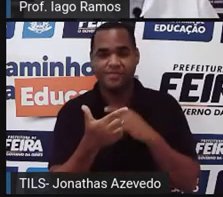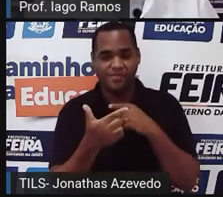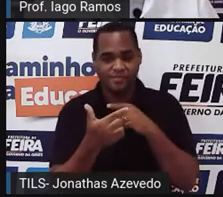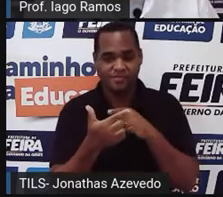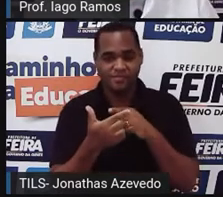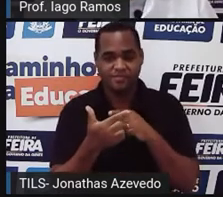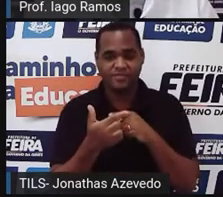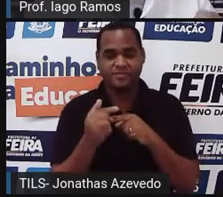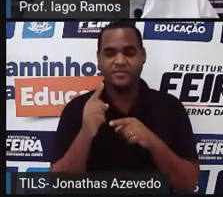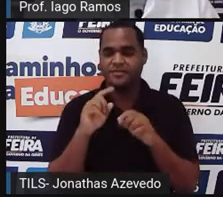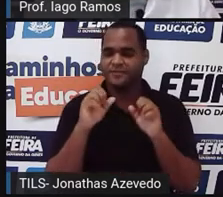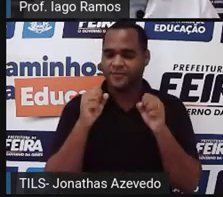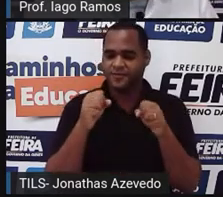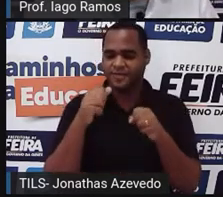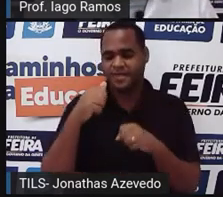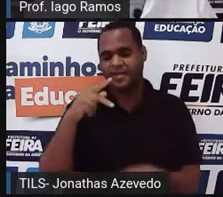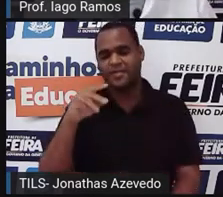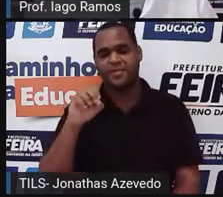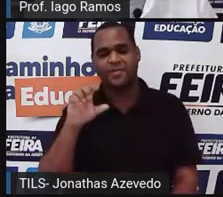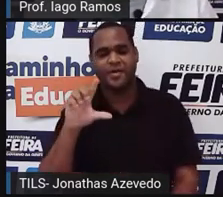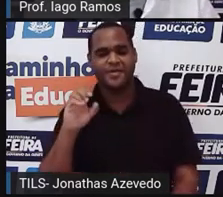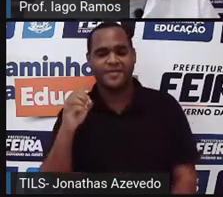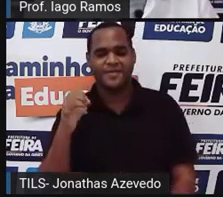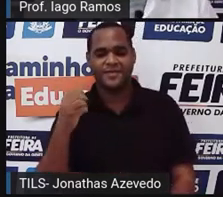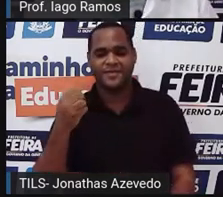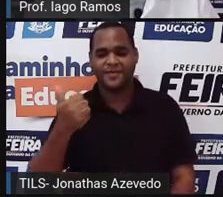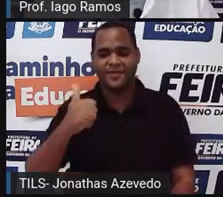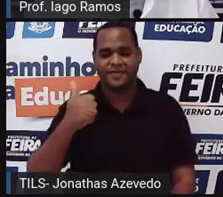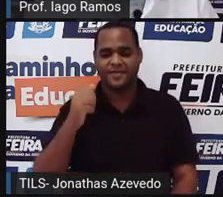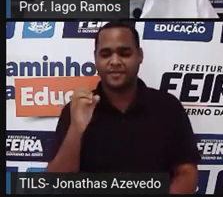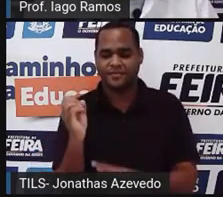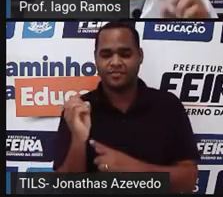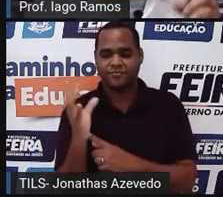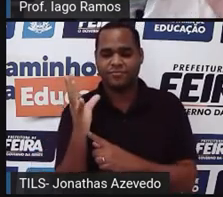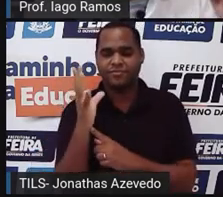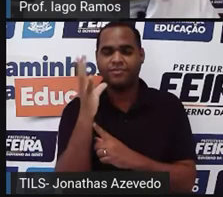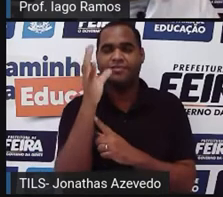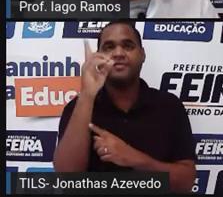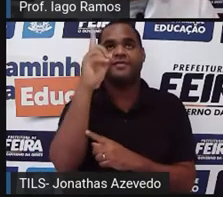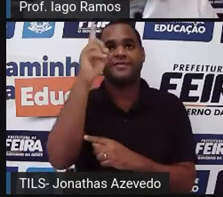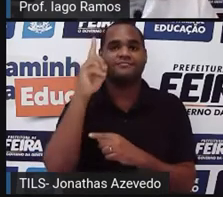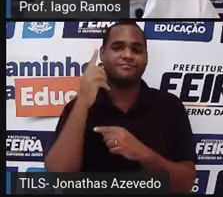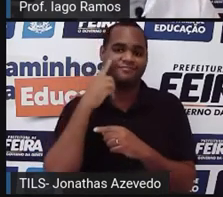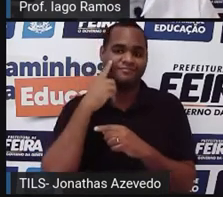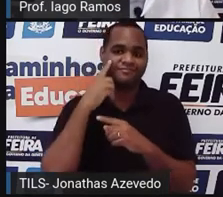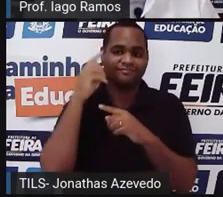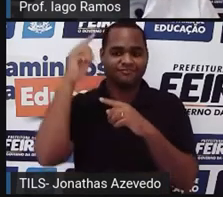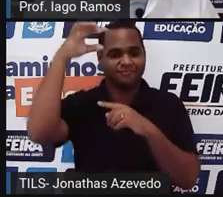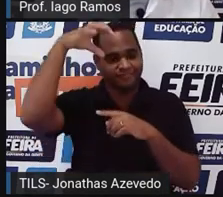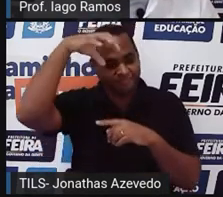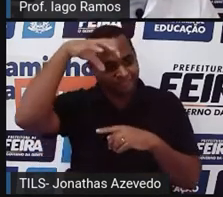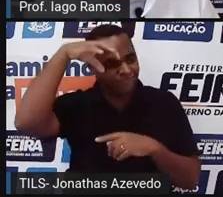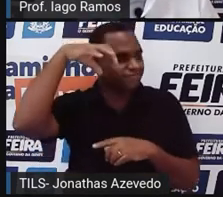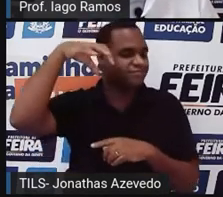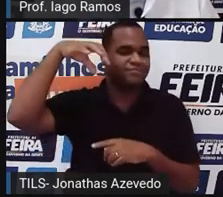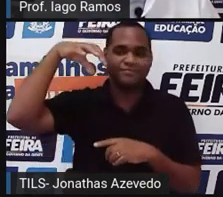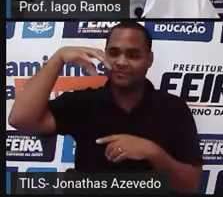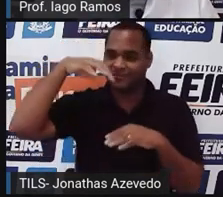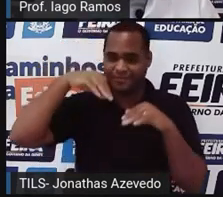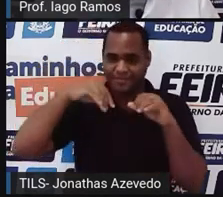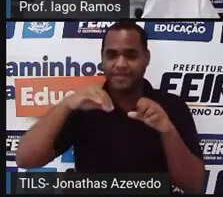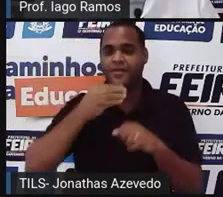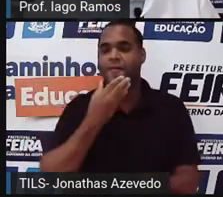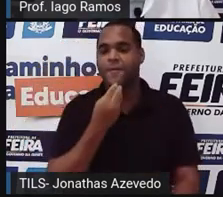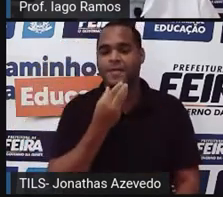na missão Apolo 11, né, um foguete enviado para orbitar a Terra com o astronauta John